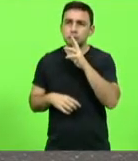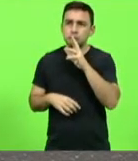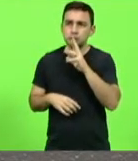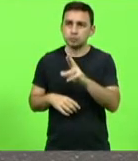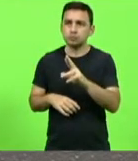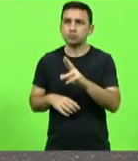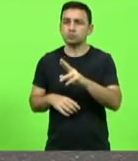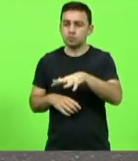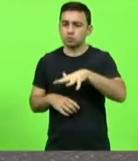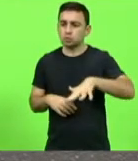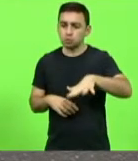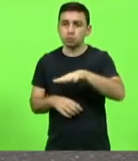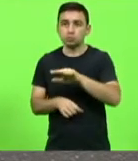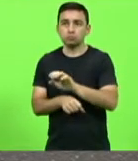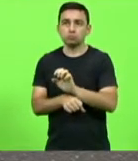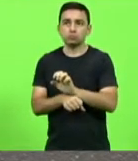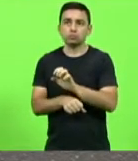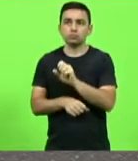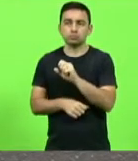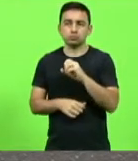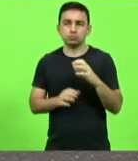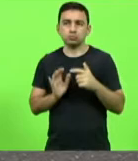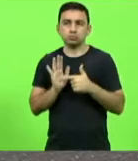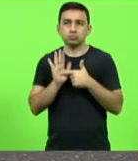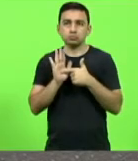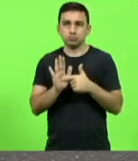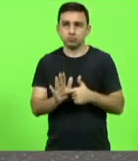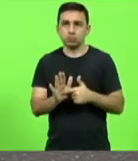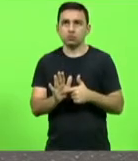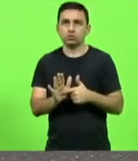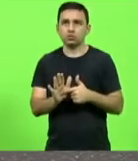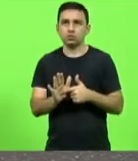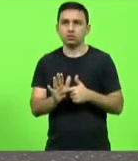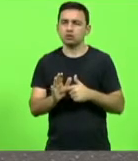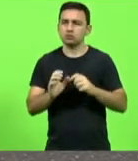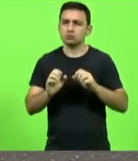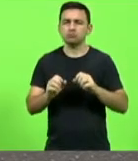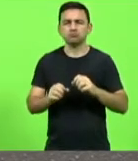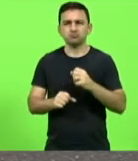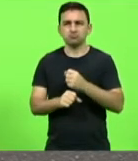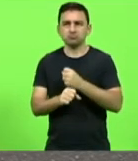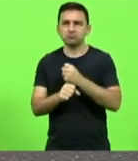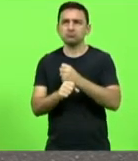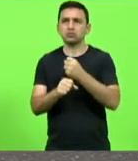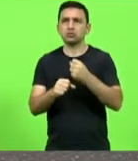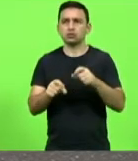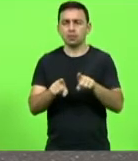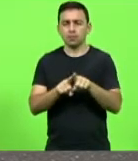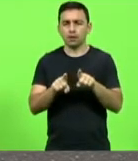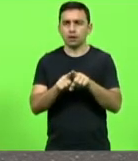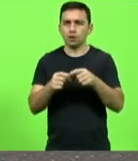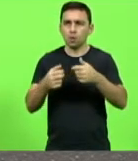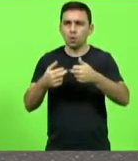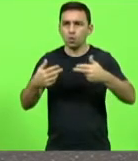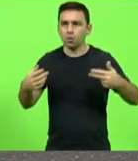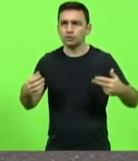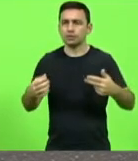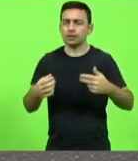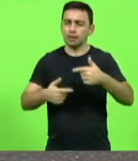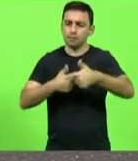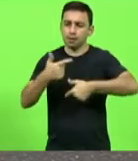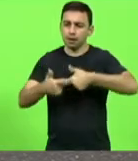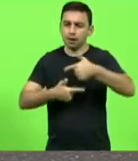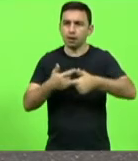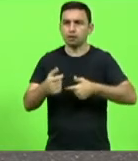nosso estado tem apresentado com os empreendimentos e empregos que estão sendo gerados que colocam Santa